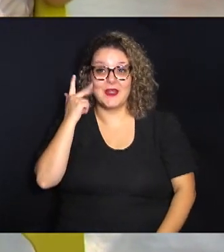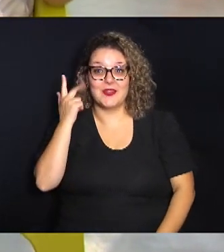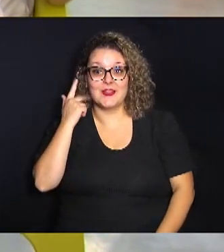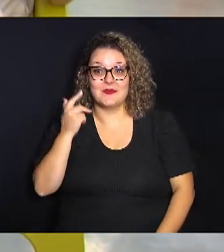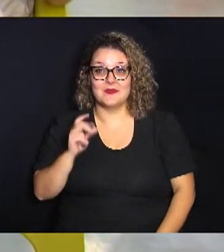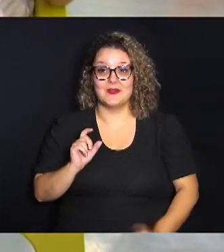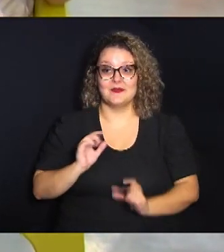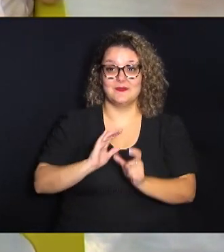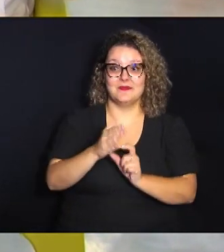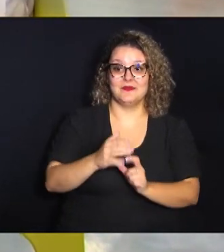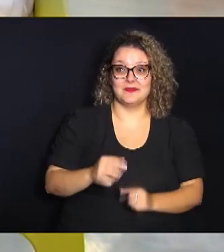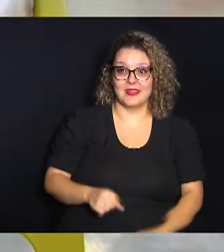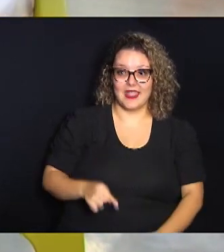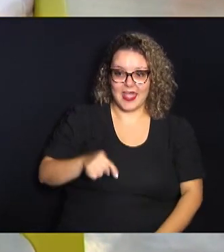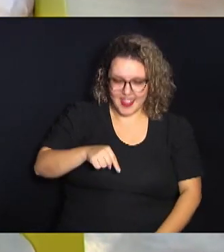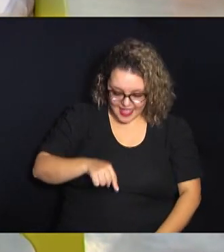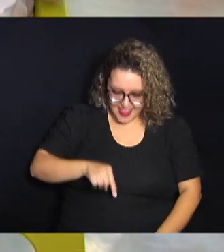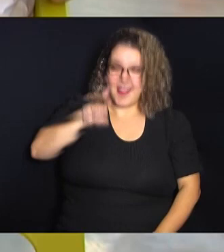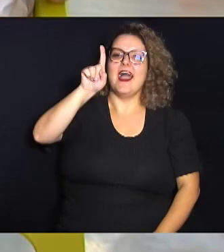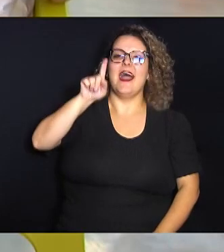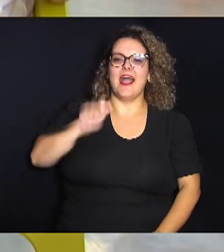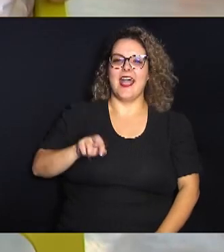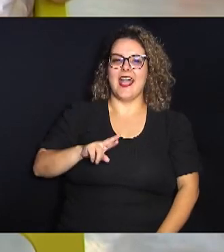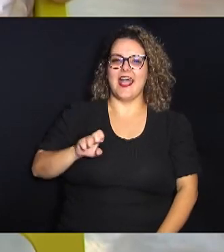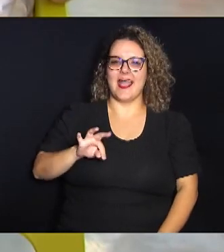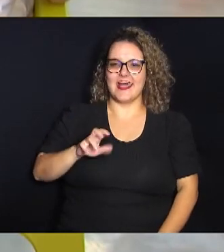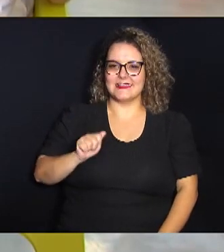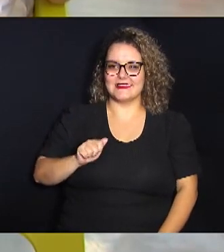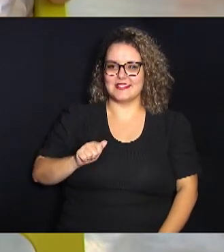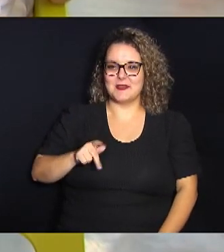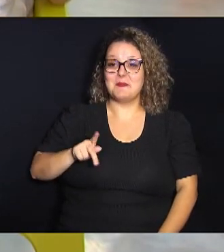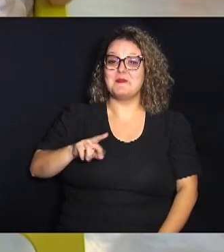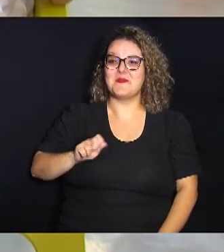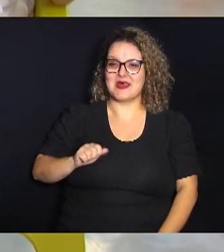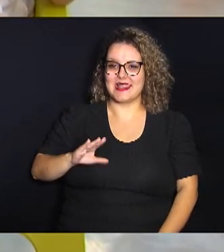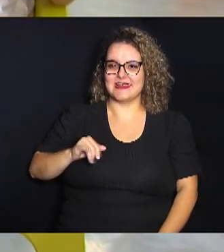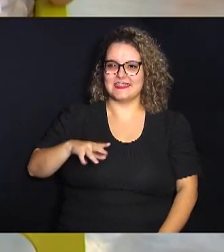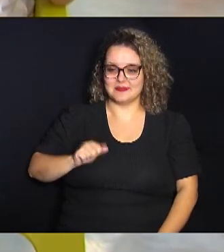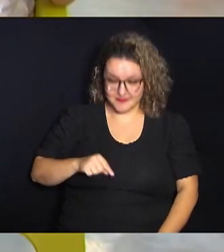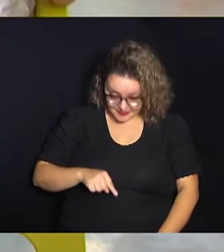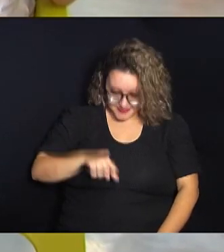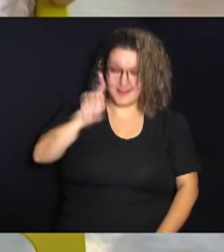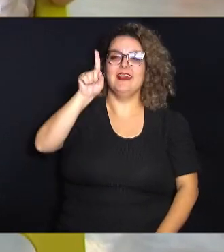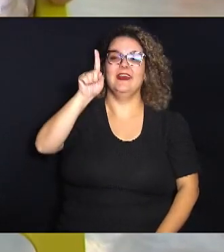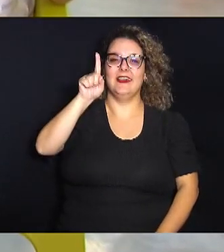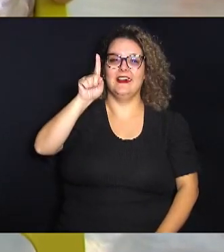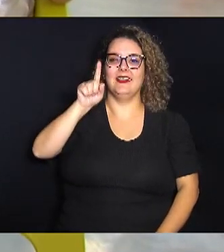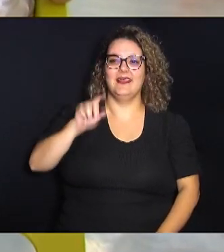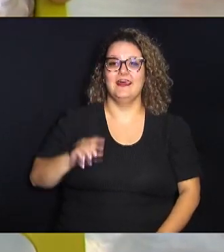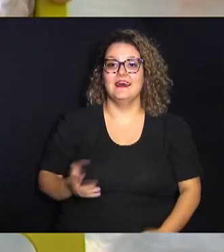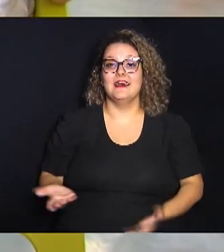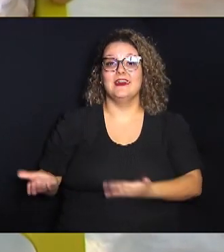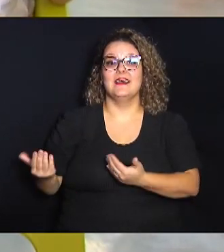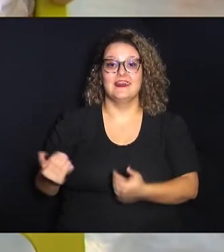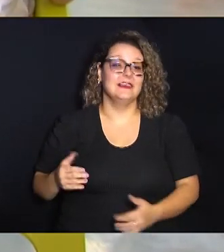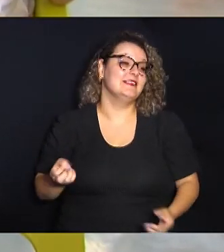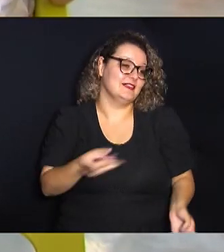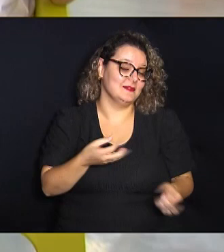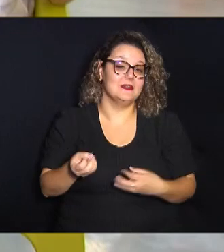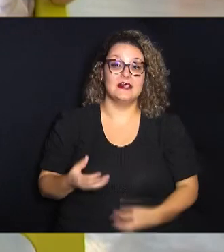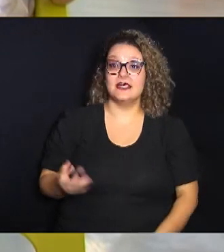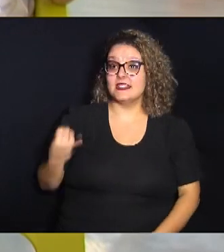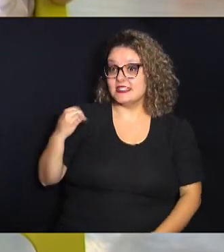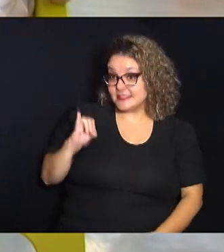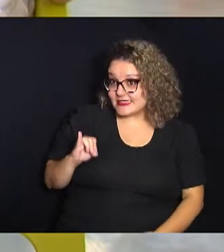expressão arrastar para cima foi de arrasta para cima que a juventude adora usar hoje em dia e aí se a gente